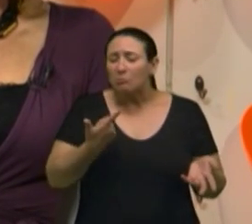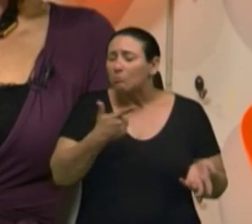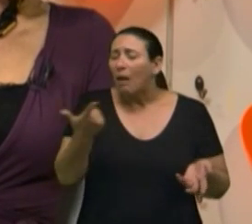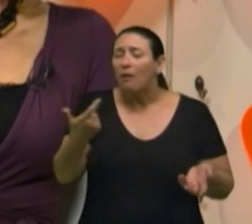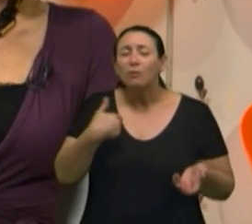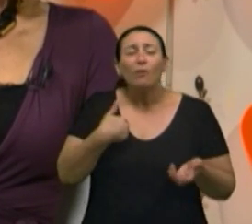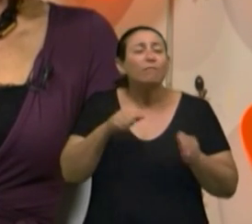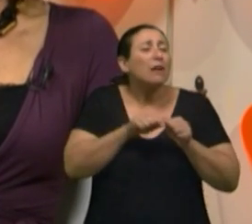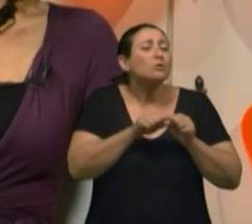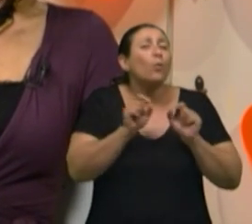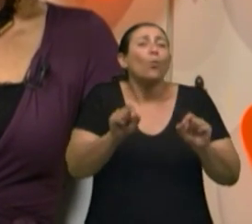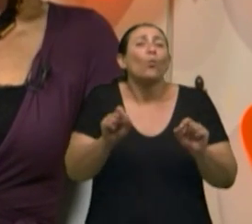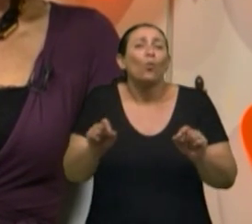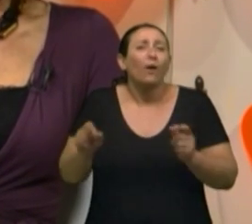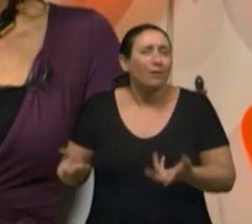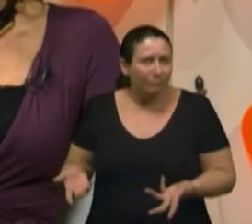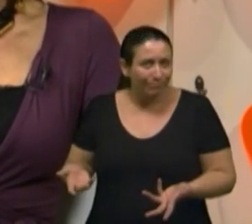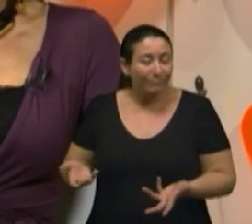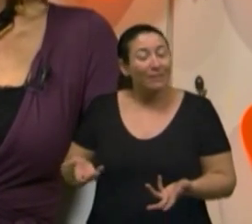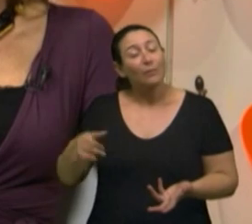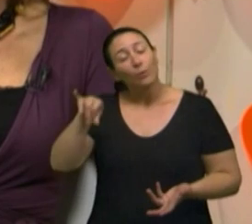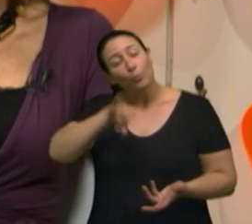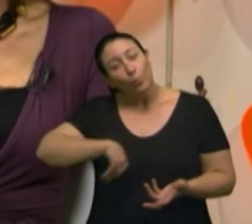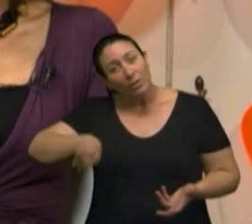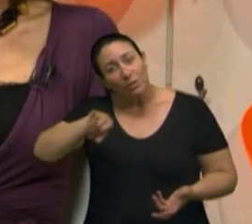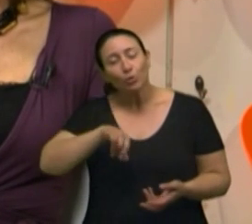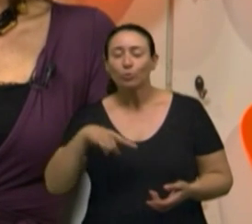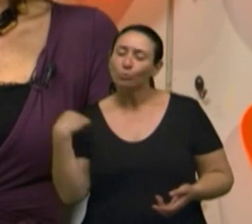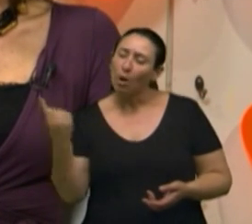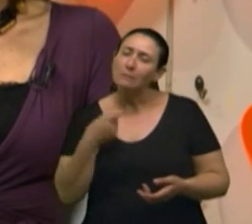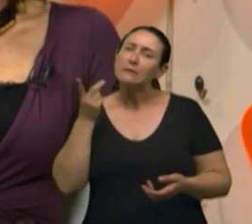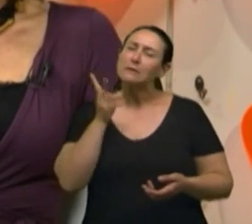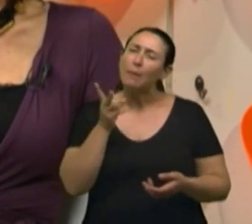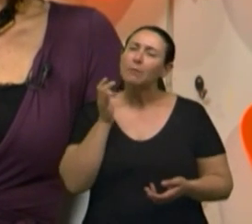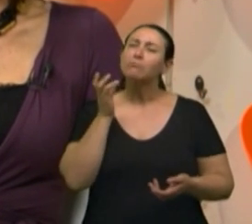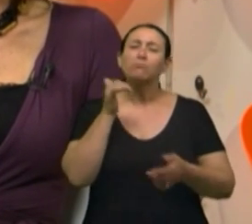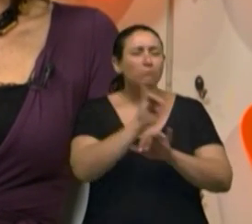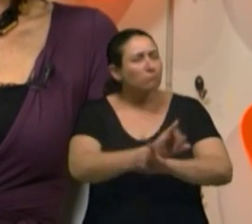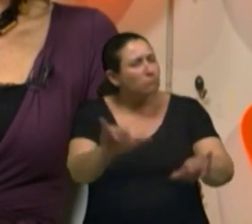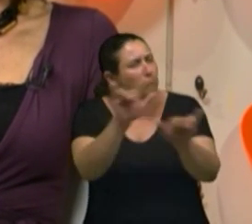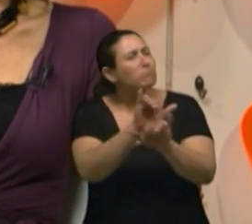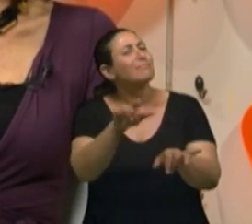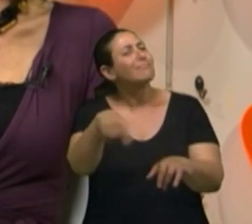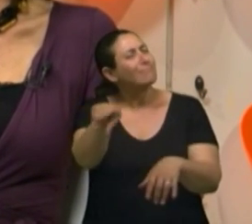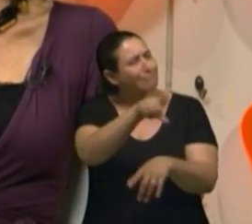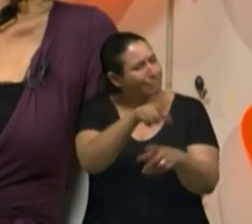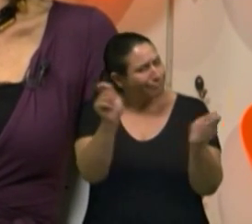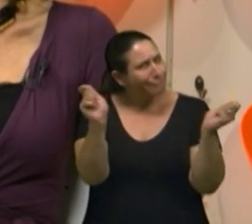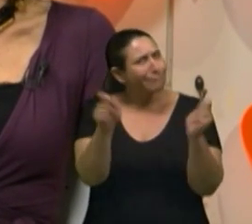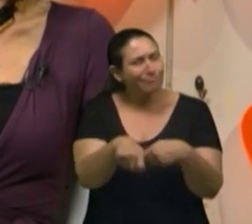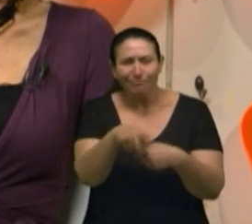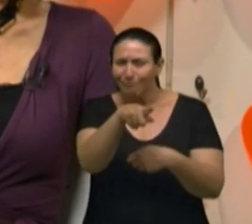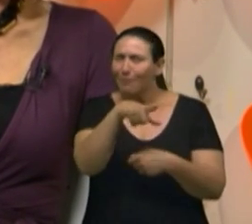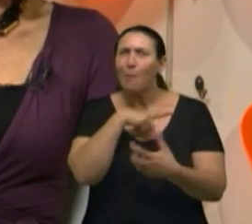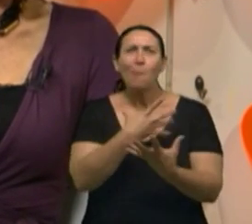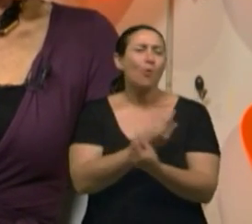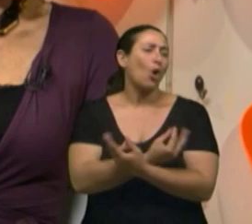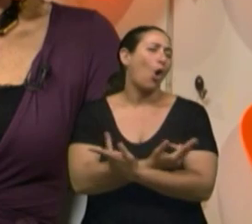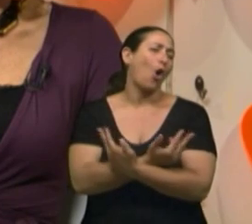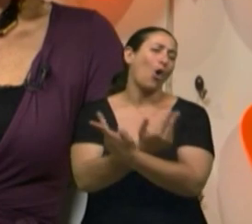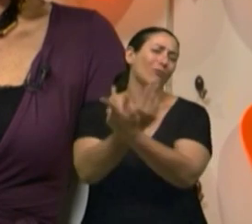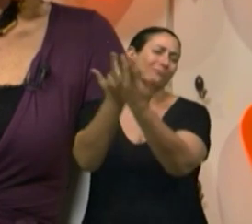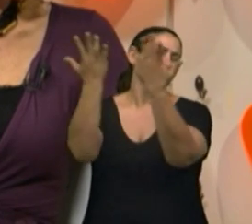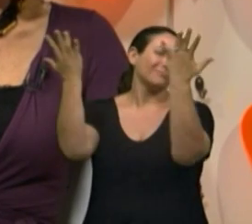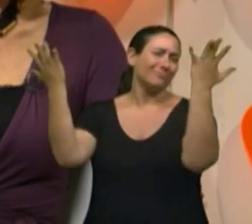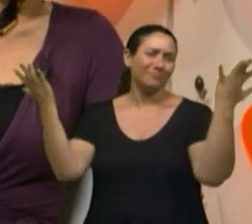importância da gente estar informando essas pessoas que sim, que há milhões de coisas que podem ser